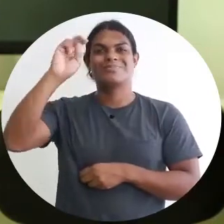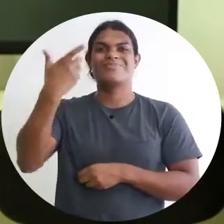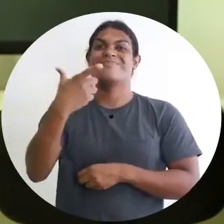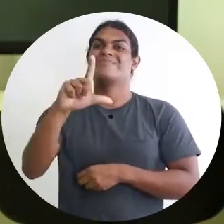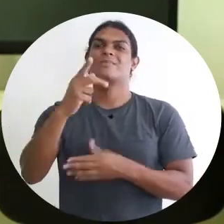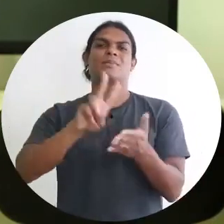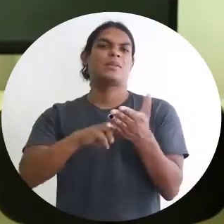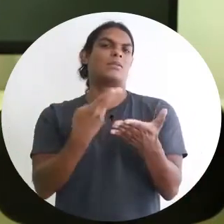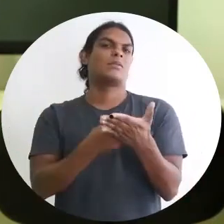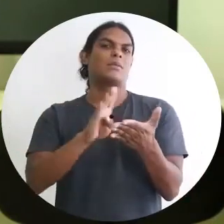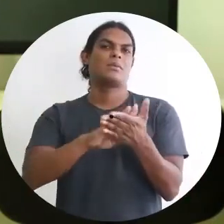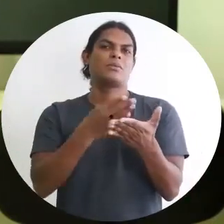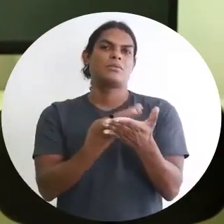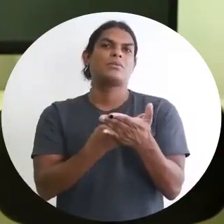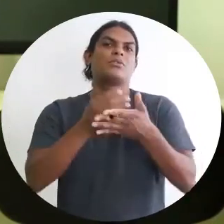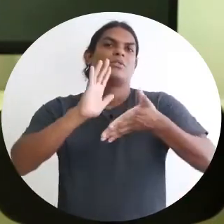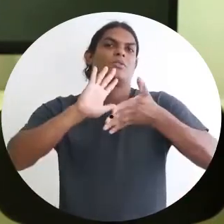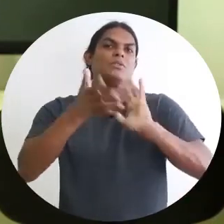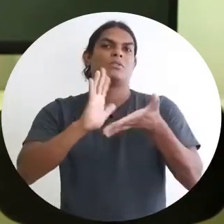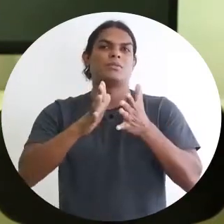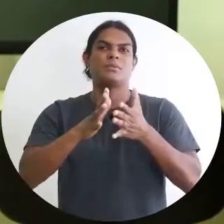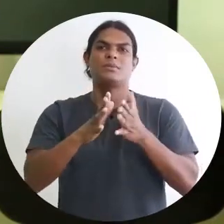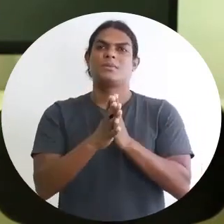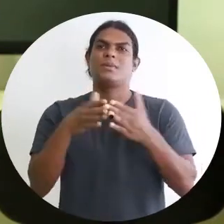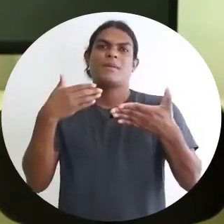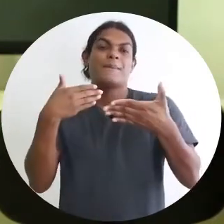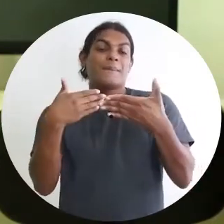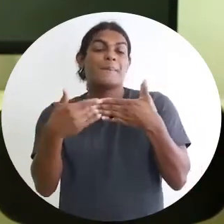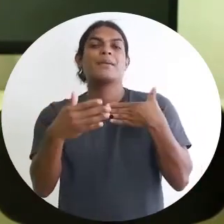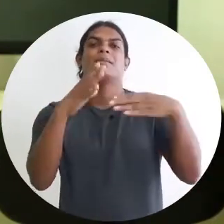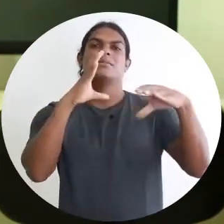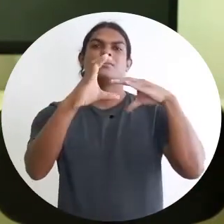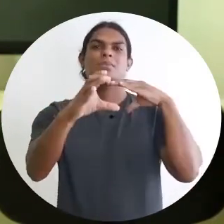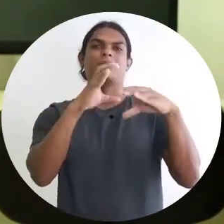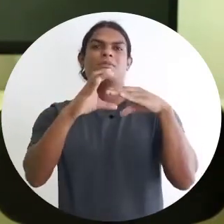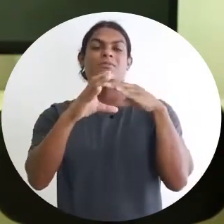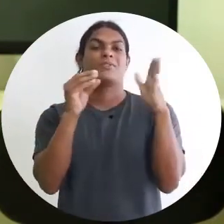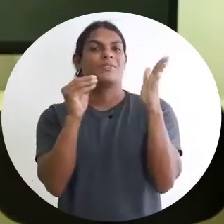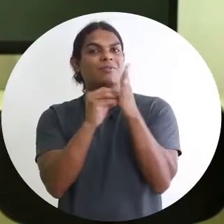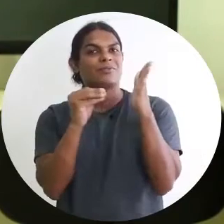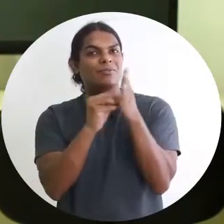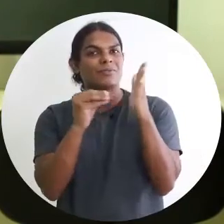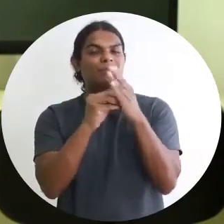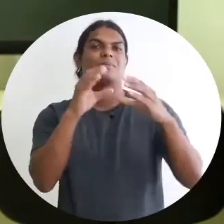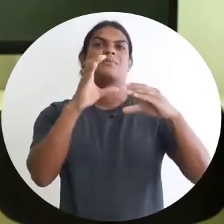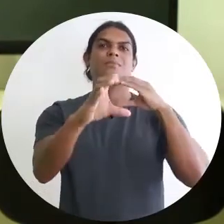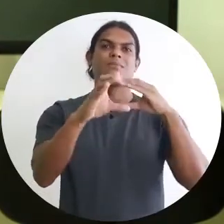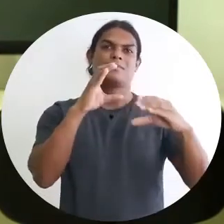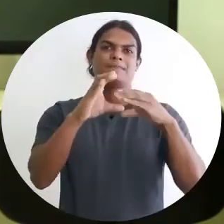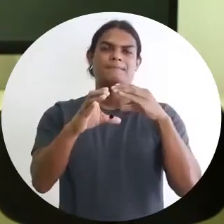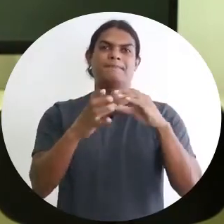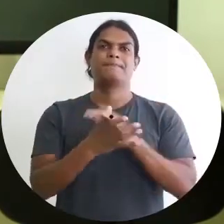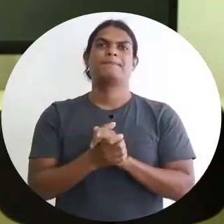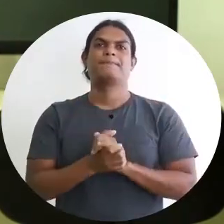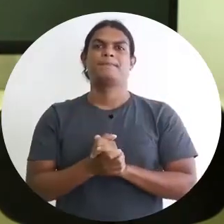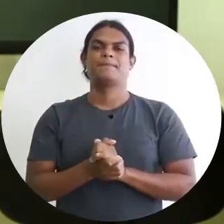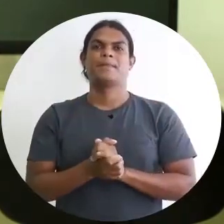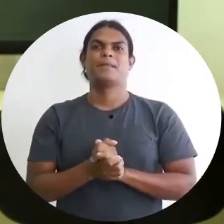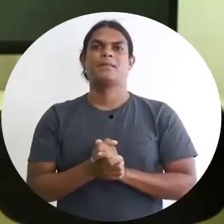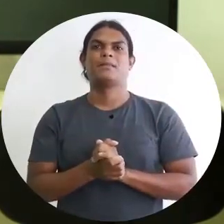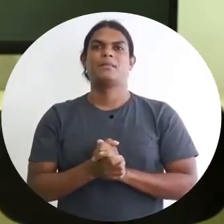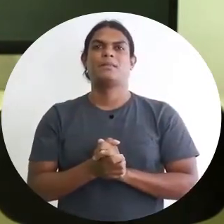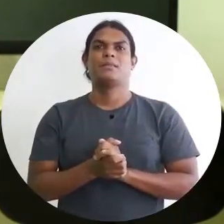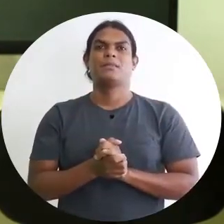Então, ela se perde na questão da acessibilidade comunicacional. E a informacional é você ter, por exemplo, o que eu citei, uma